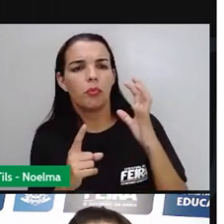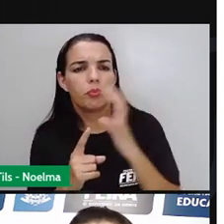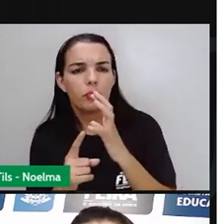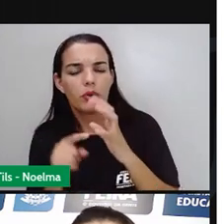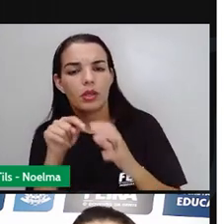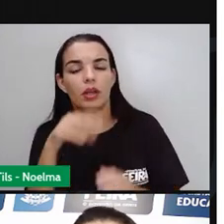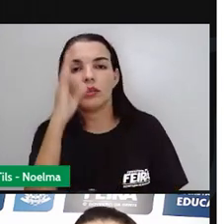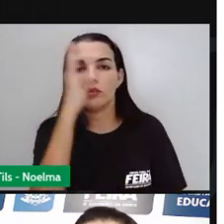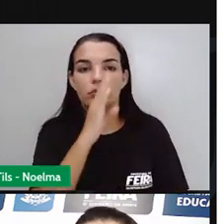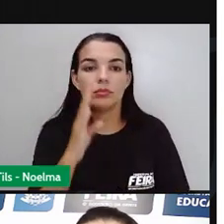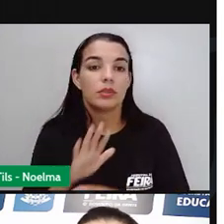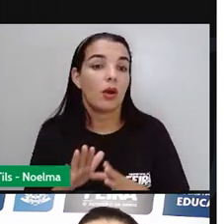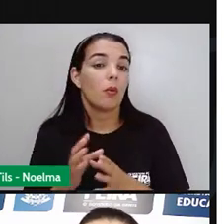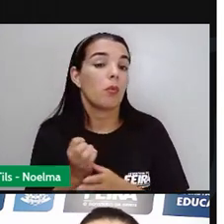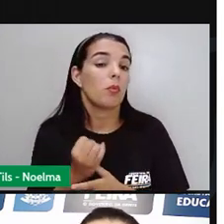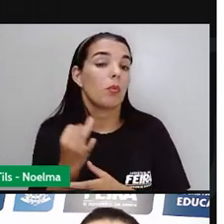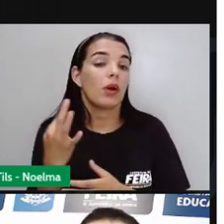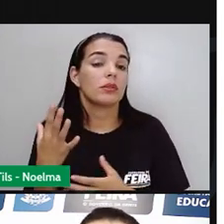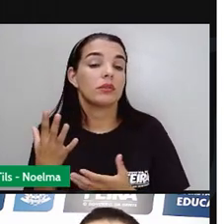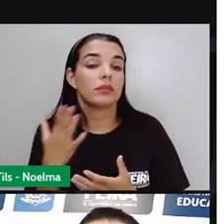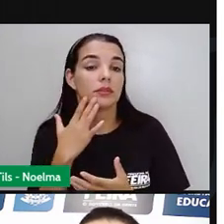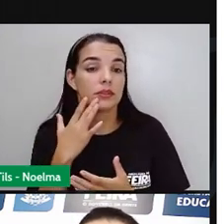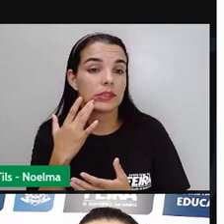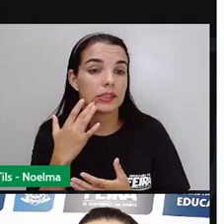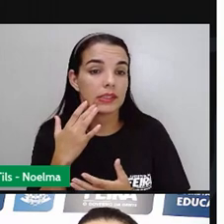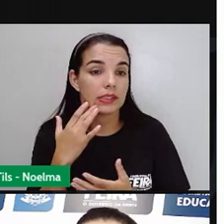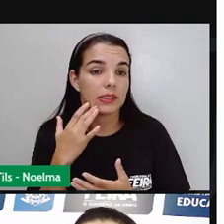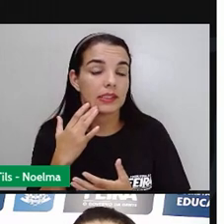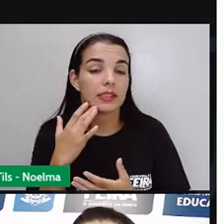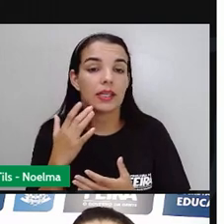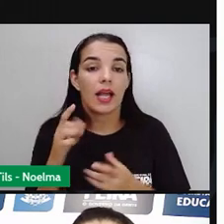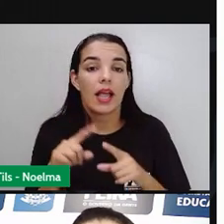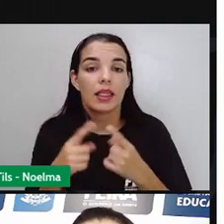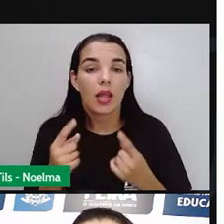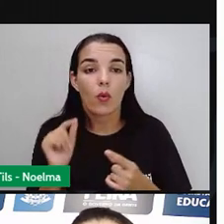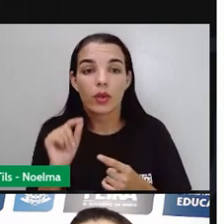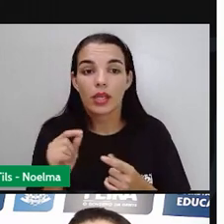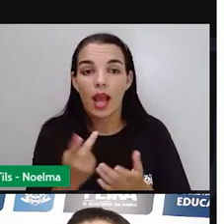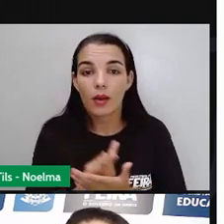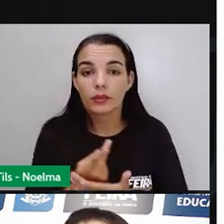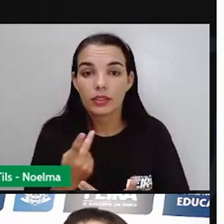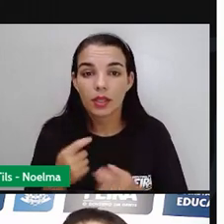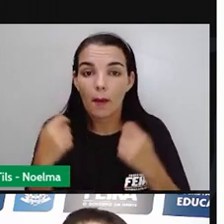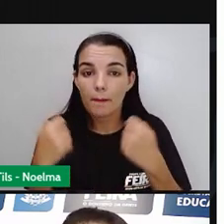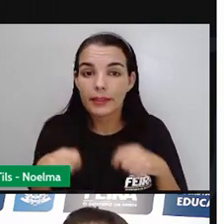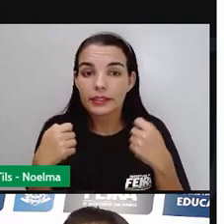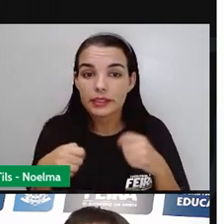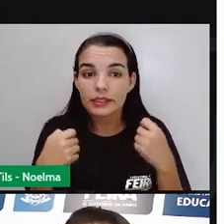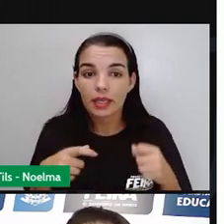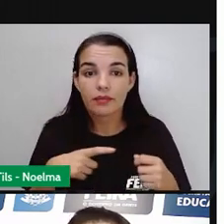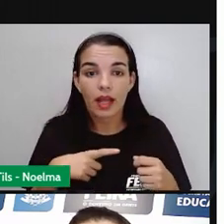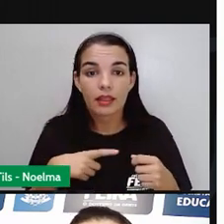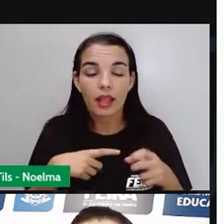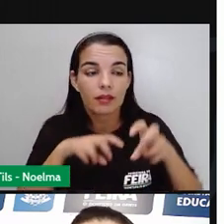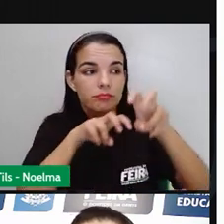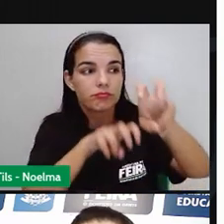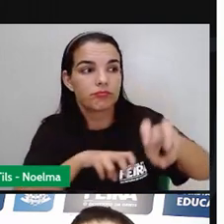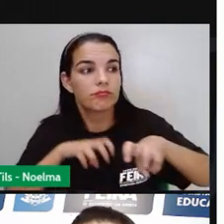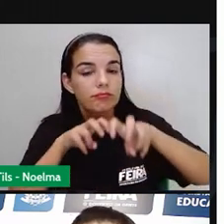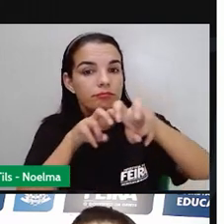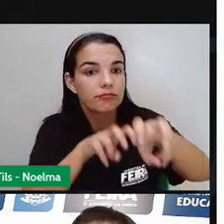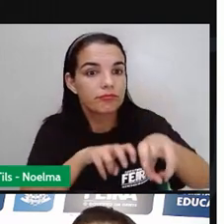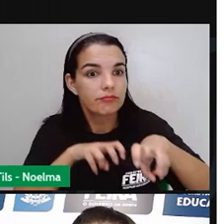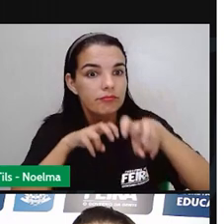Brasil, visando o povoamento e a exploração das terras por meio das atividades agrárias. A